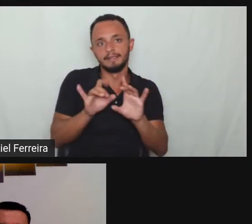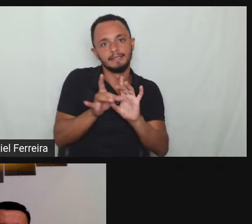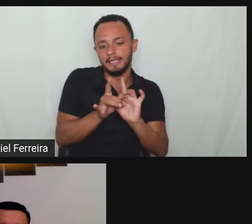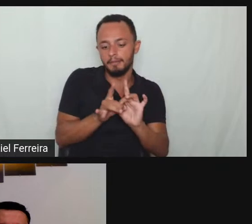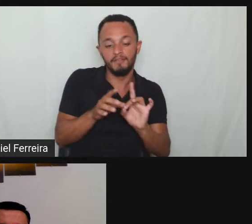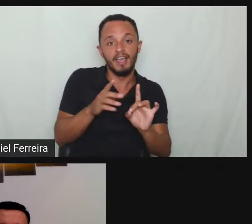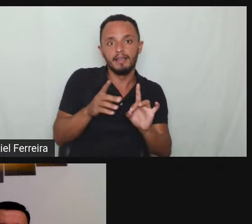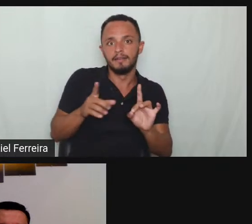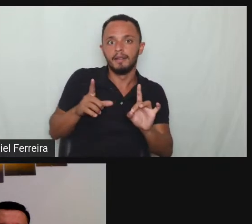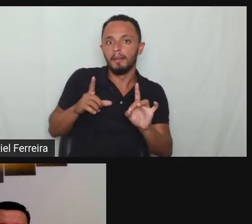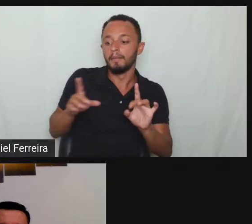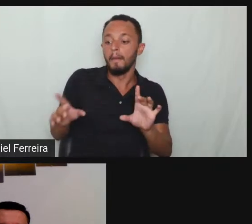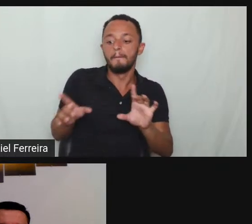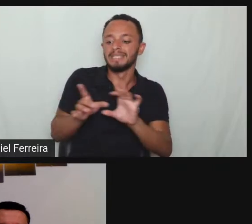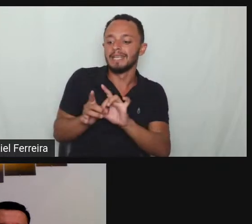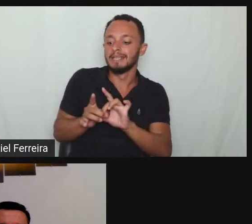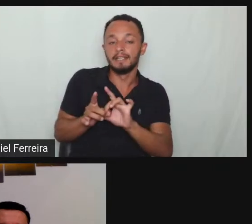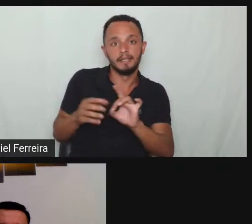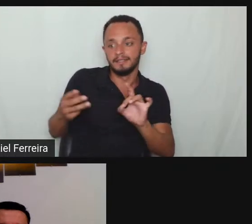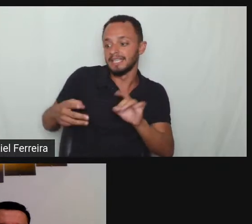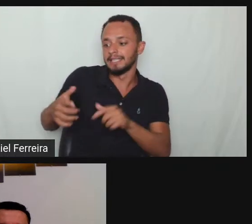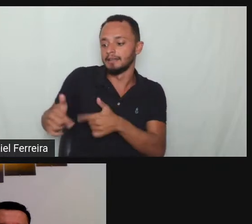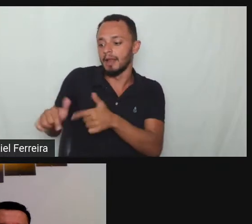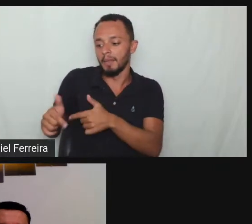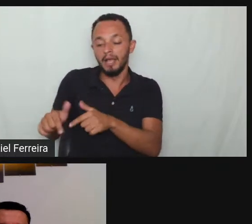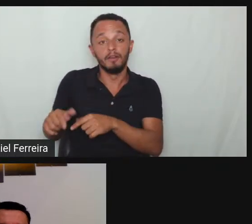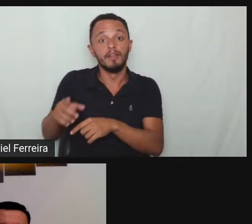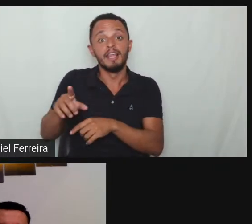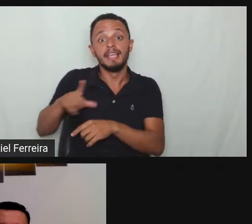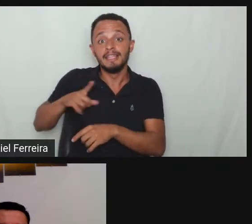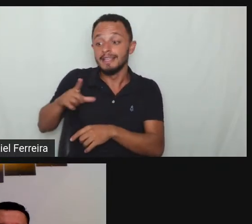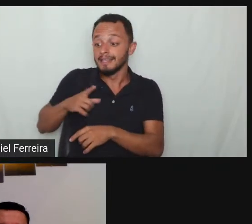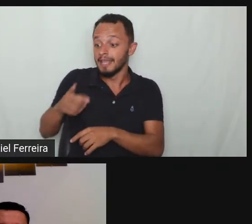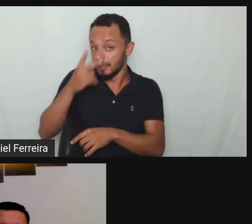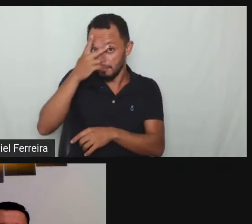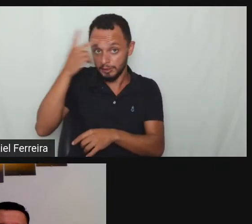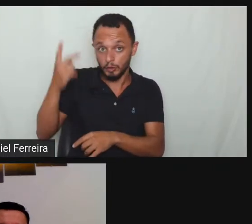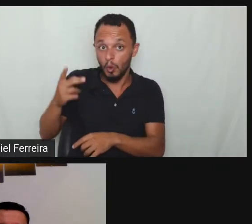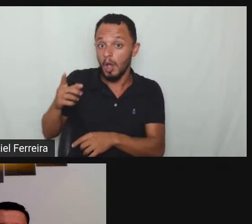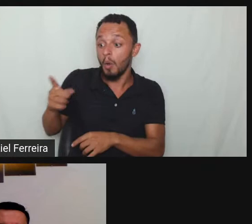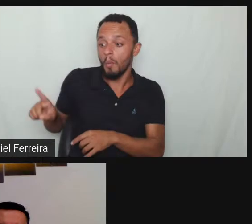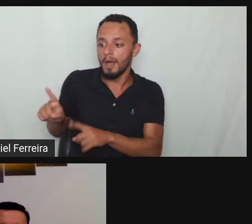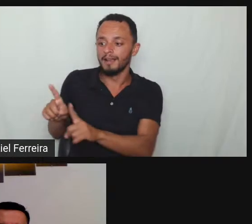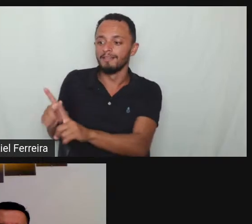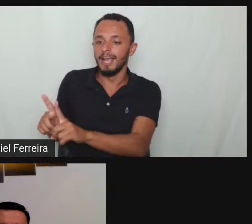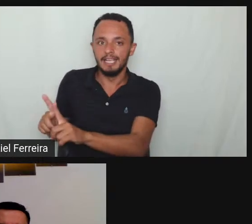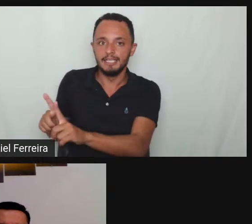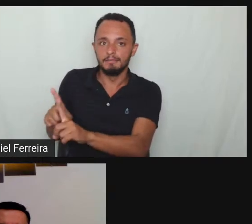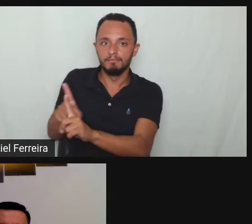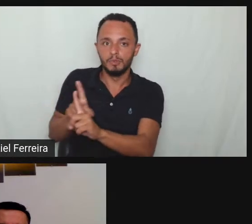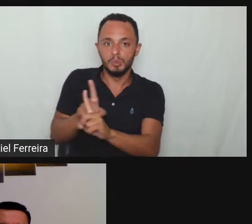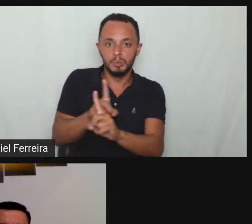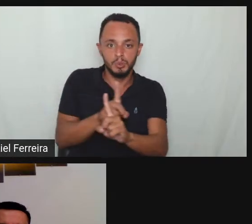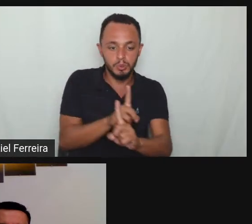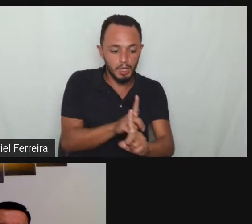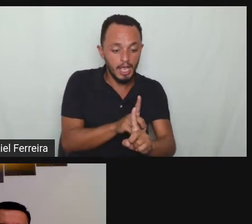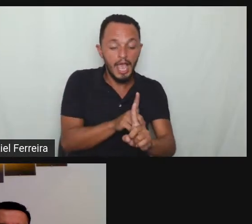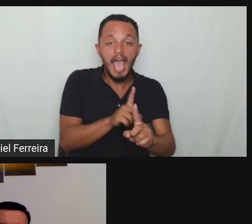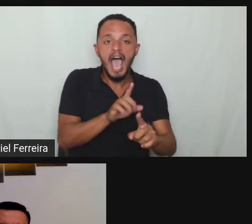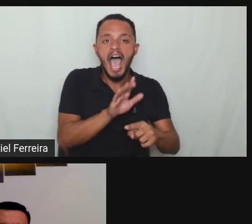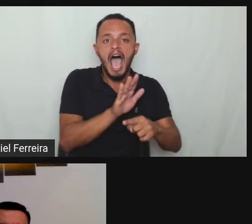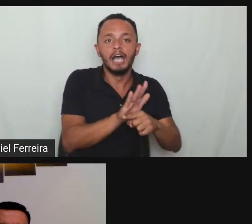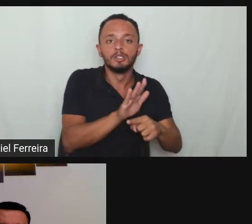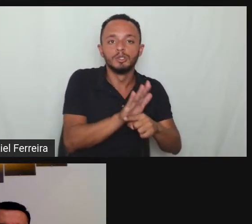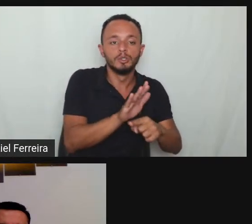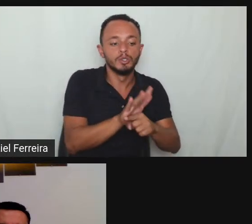o terceiro setor e vai dele um assistente que vai auxiliar aquela pessoa com deficiência no exercício das mães dela